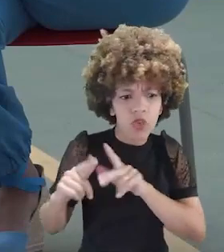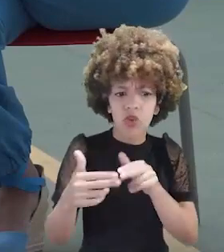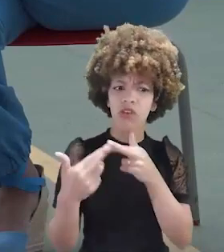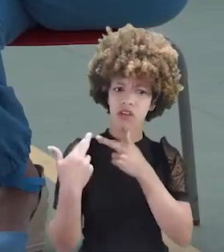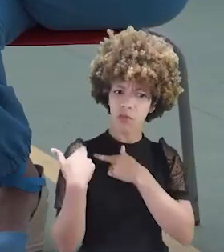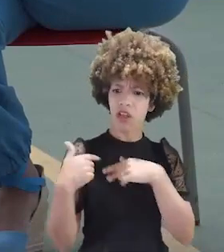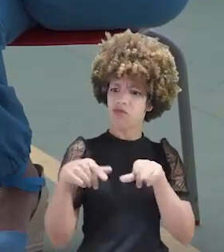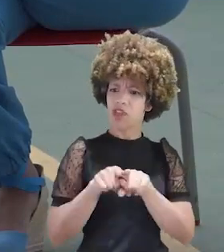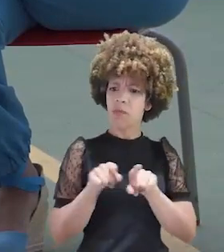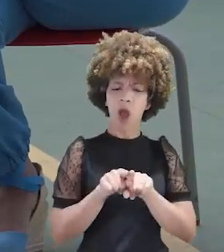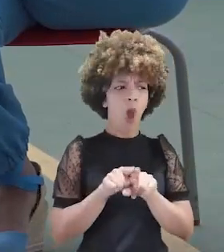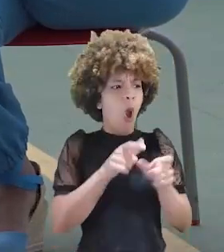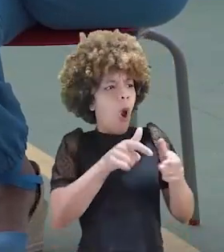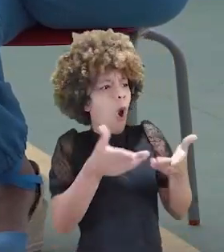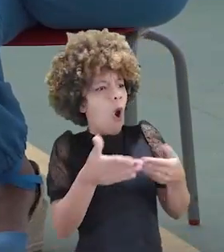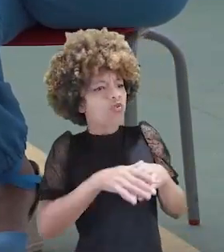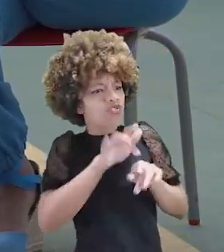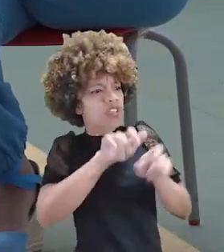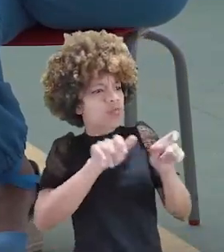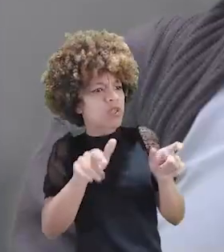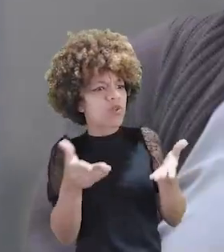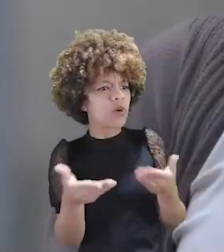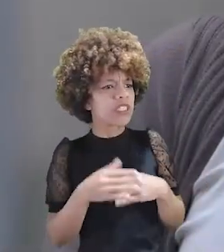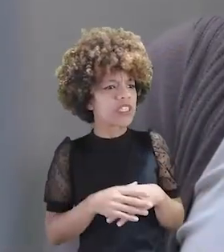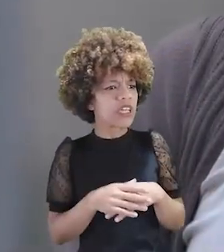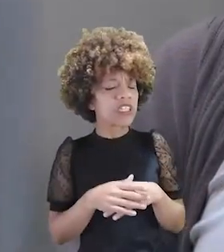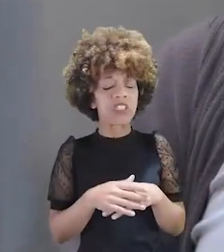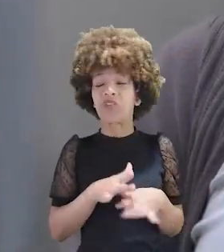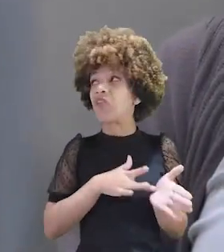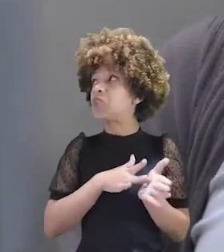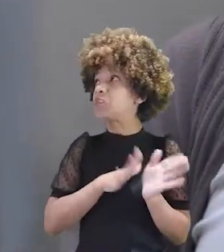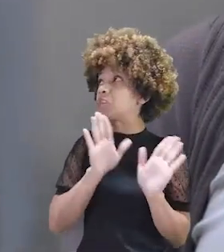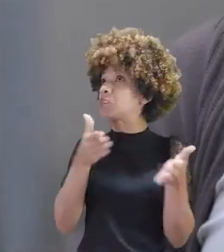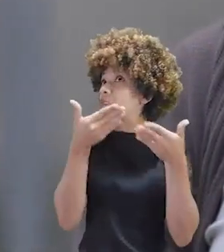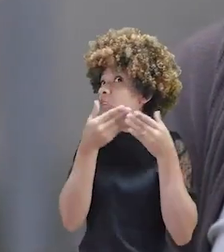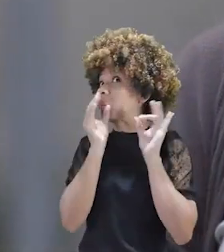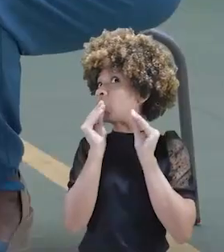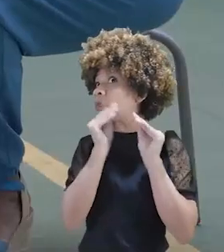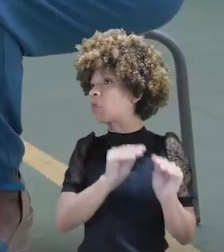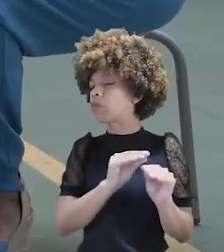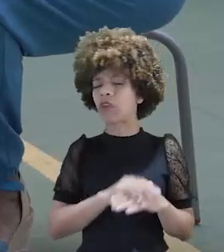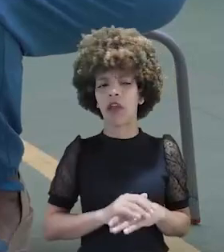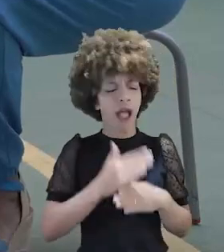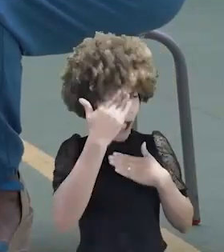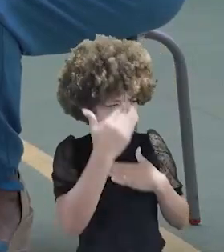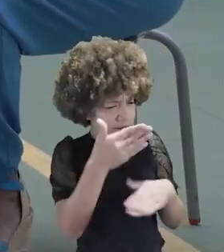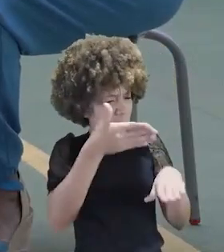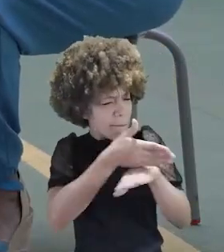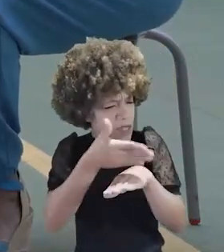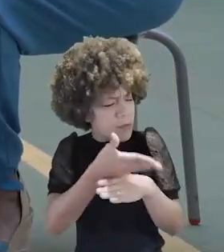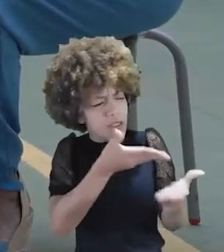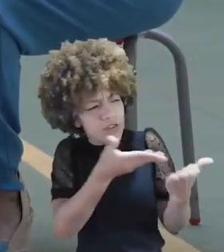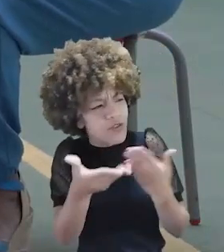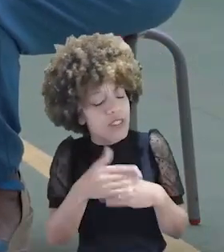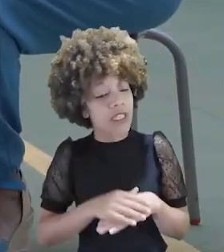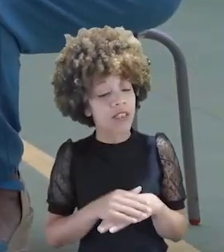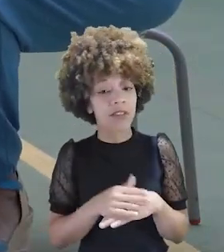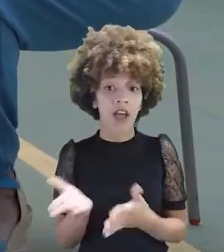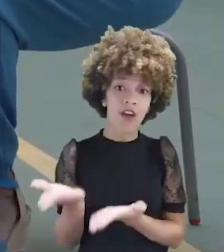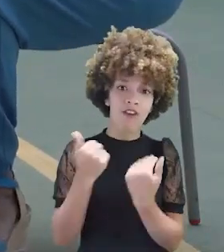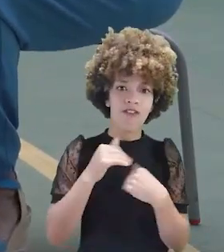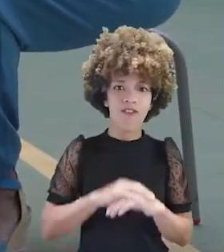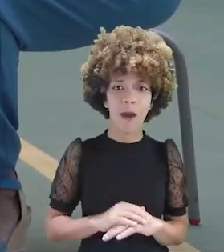que também é responsável? Onde estão as pessoas que estão se fingindo de cegas? Agradeço muito a participação de vocês.